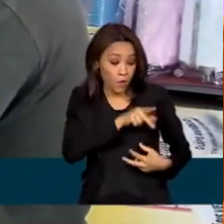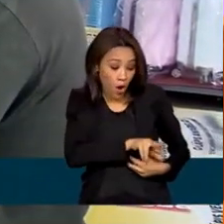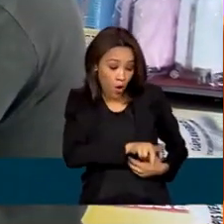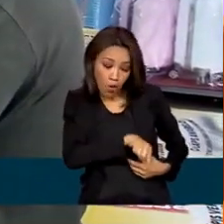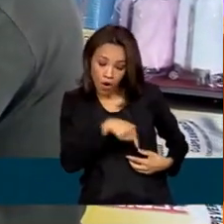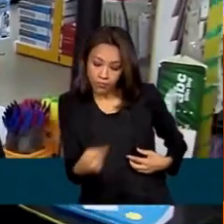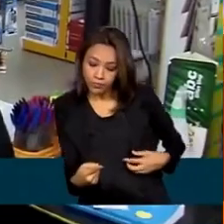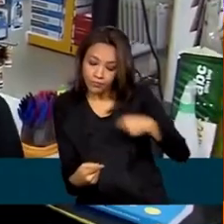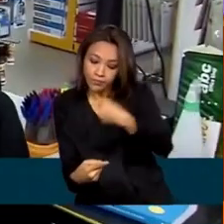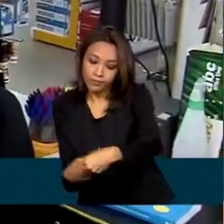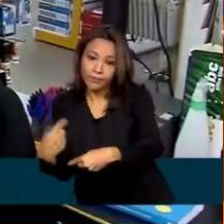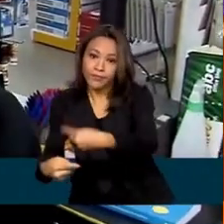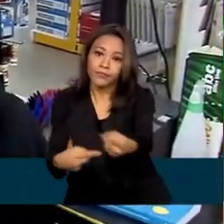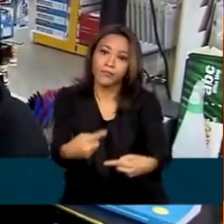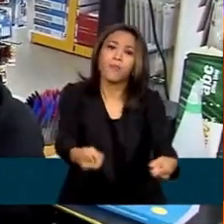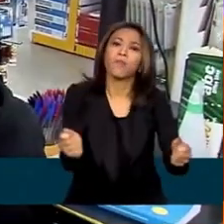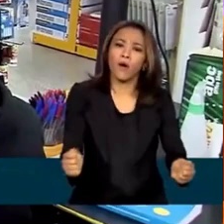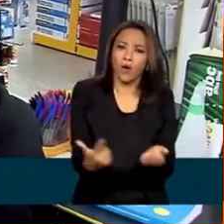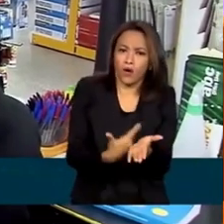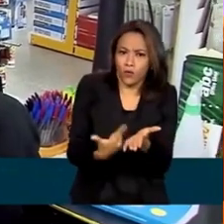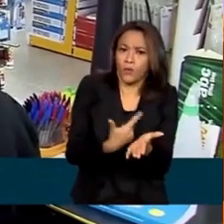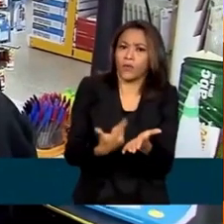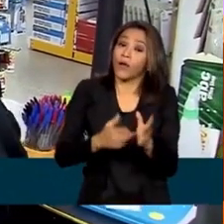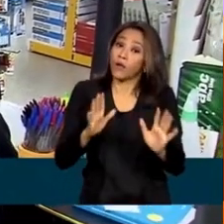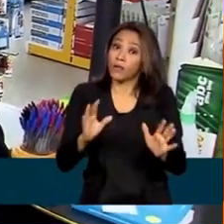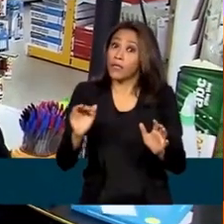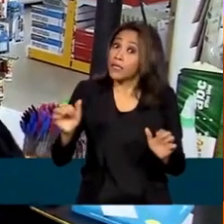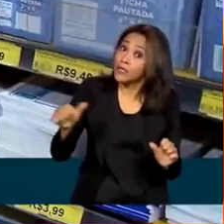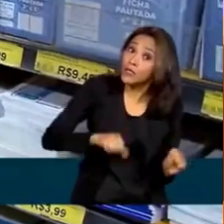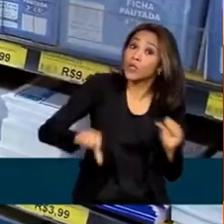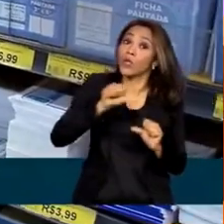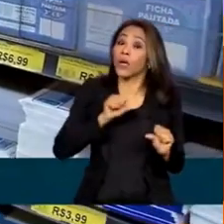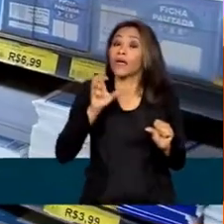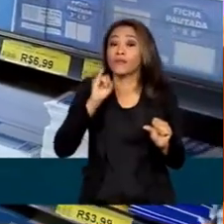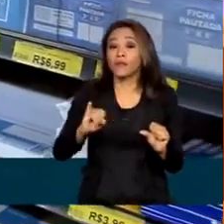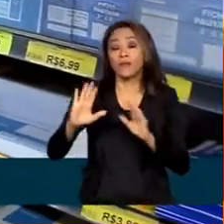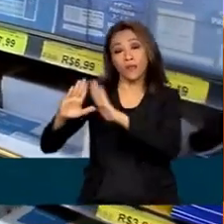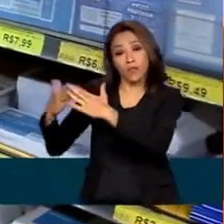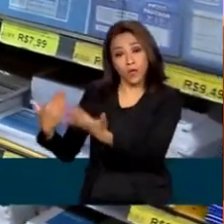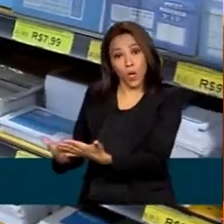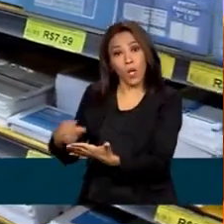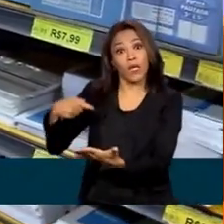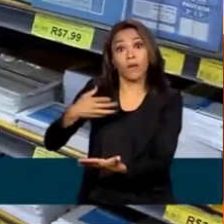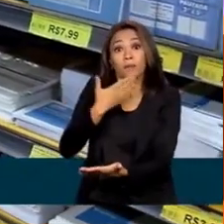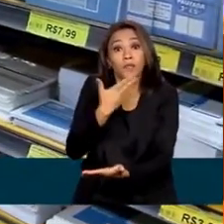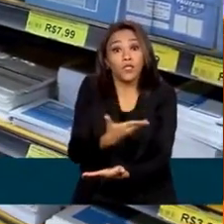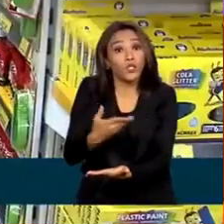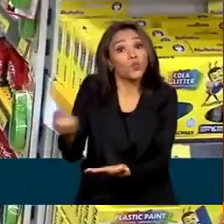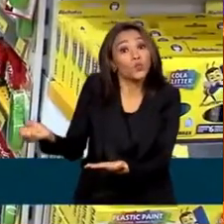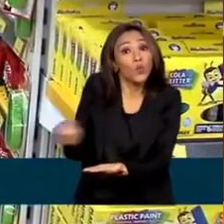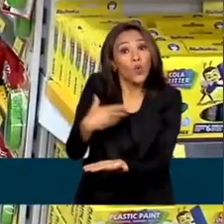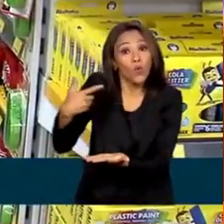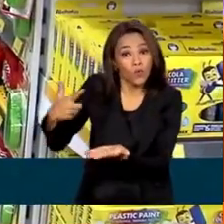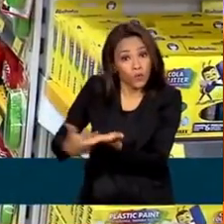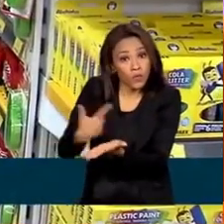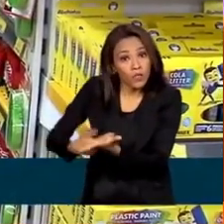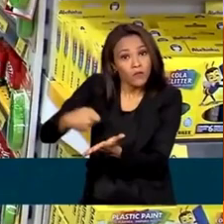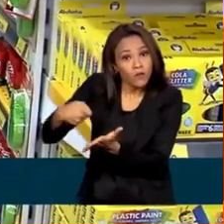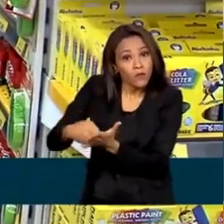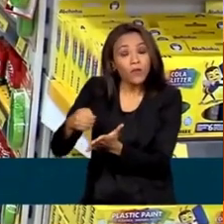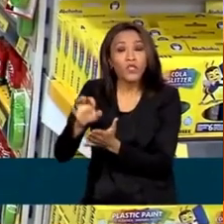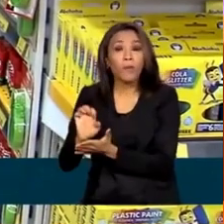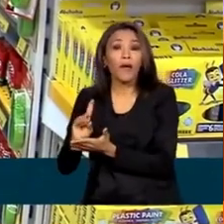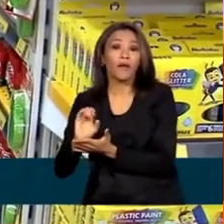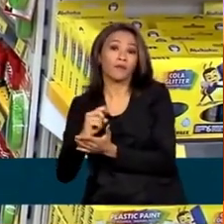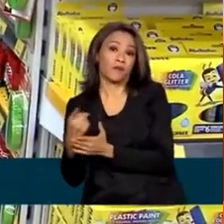irmão para o outro. Só tem que ser trocados se a escola exigir uma edição atualizada. Outra dica na